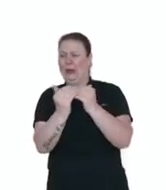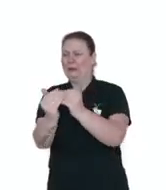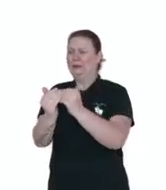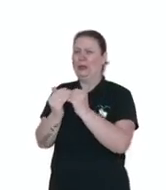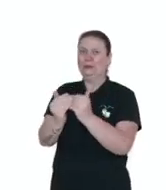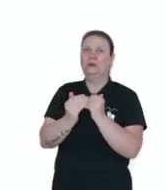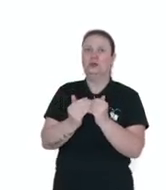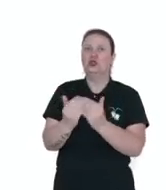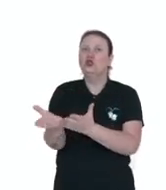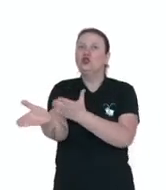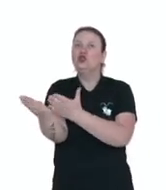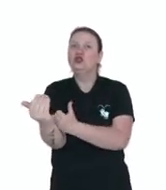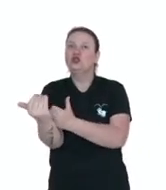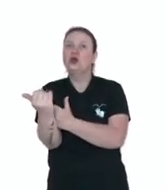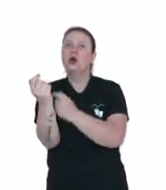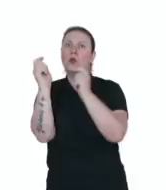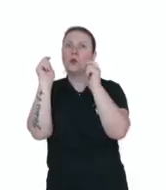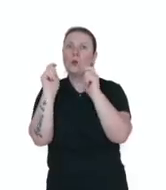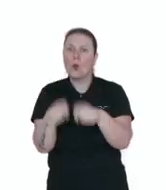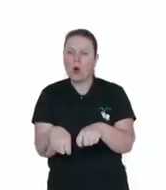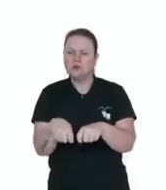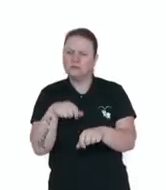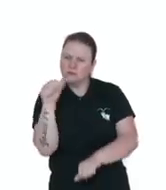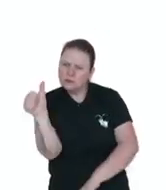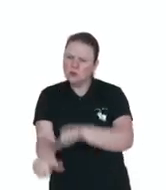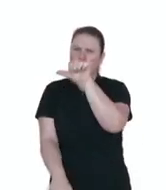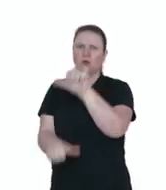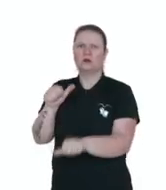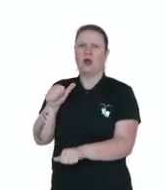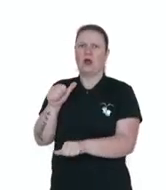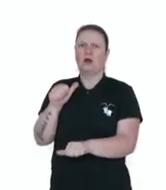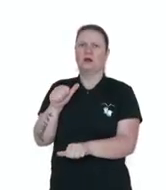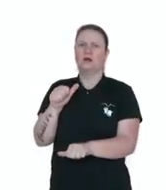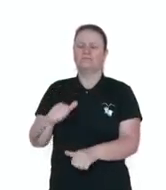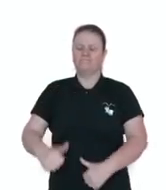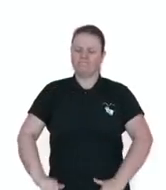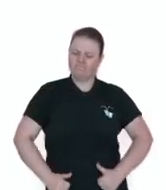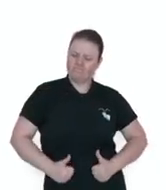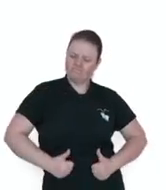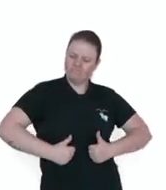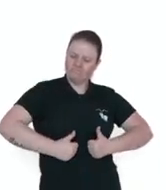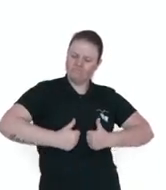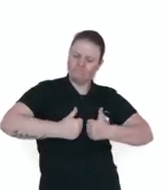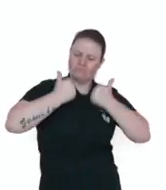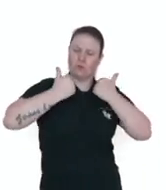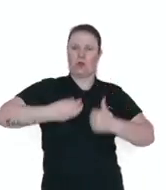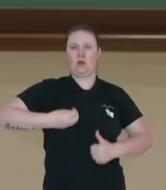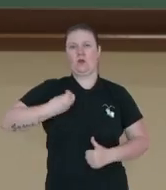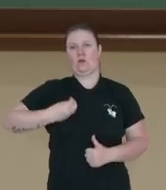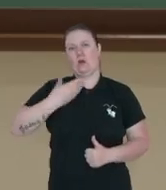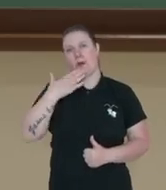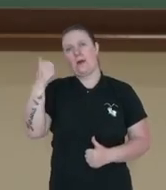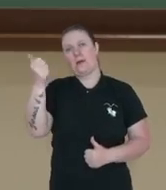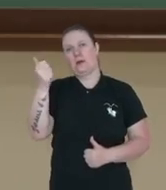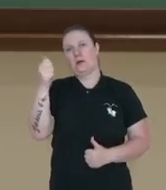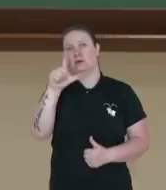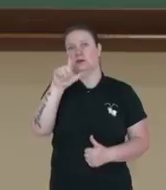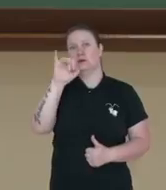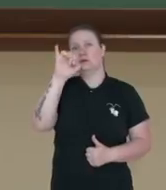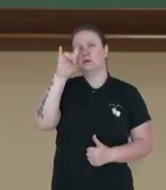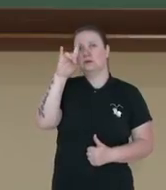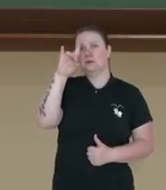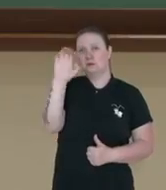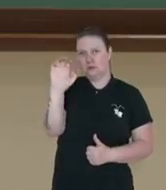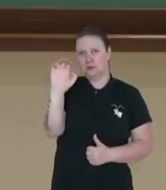jovens conseguem transformar a dor em impulso para recuperar a autoestima e ter uma vida melhor. Esse é o lead. Para que